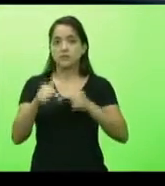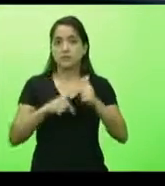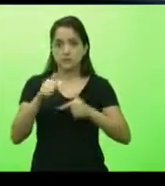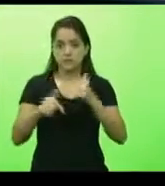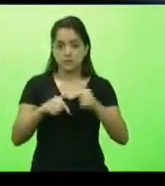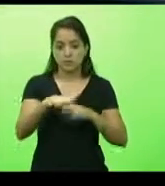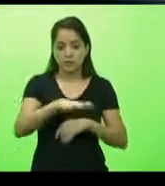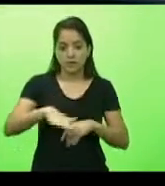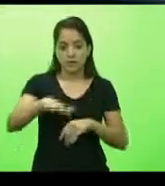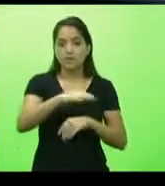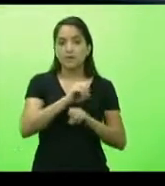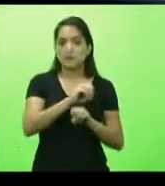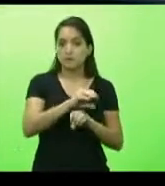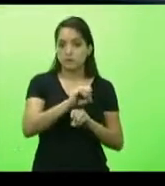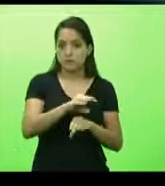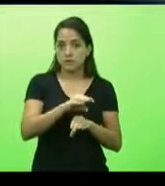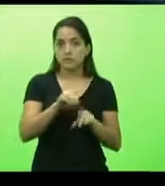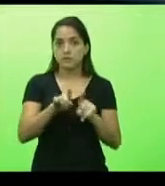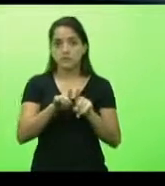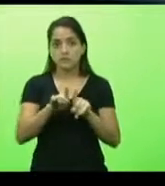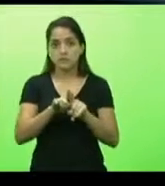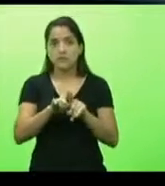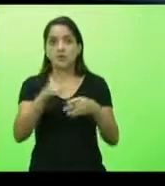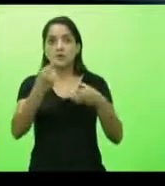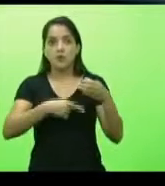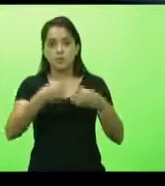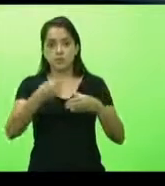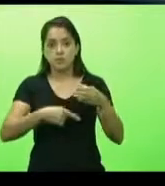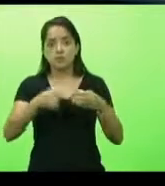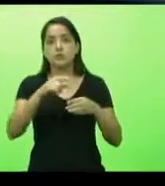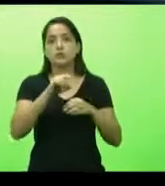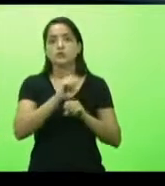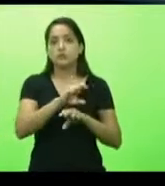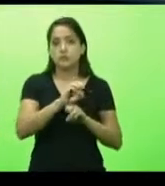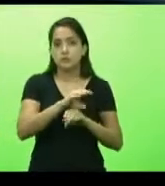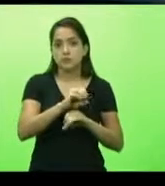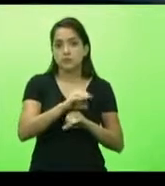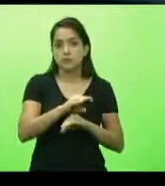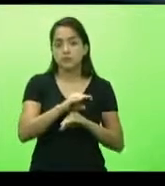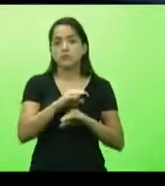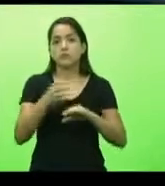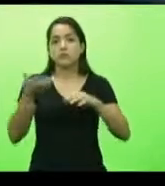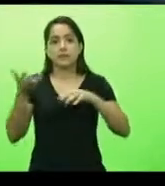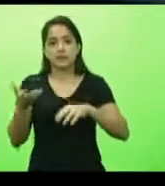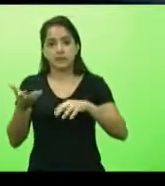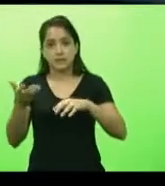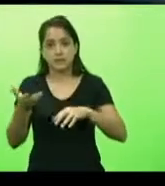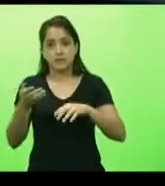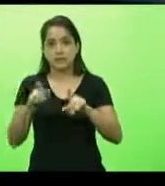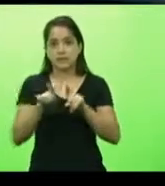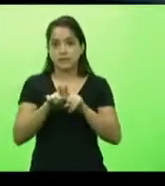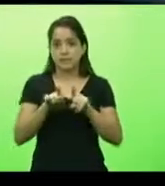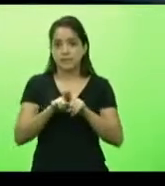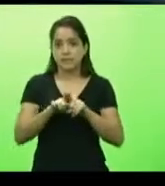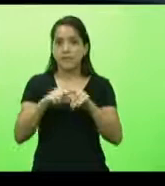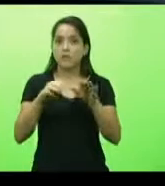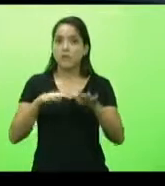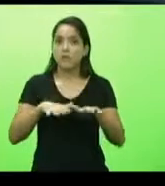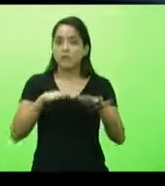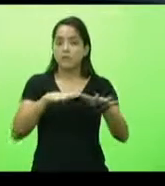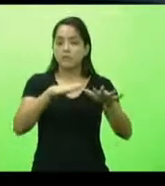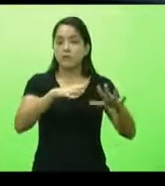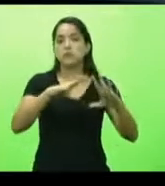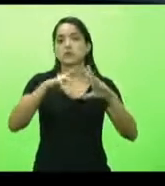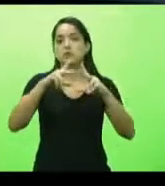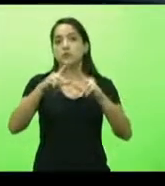Educação, Comissões de Educação da Câmara e do Senado, e o Movimento Todos pela Educação, que